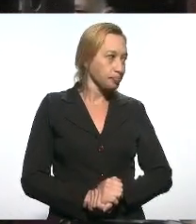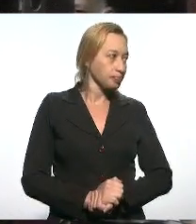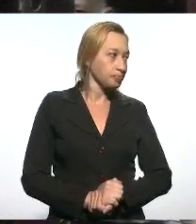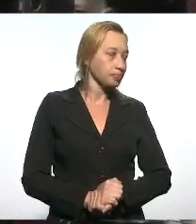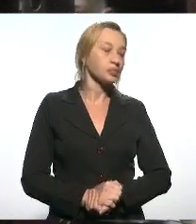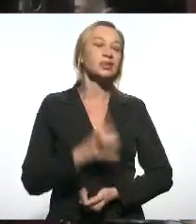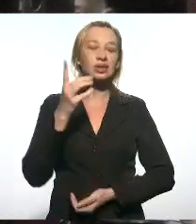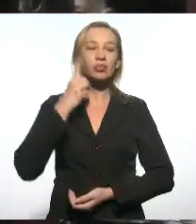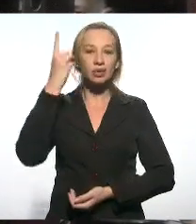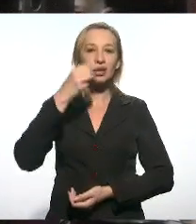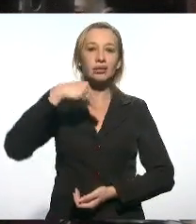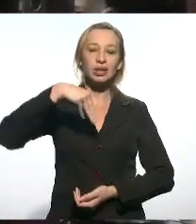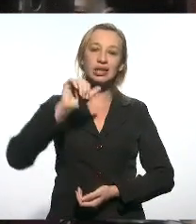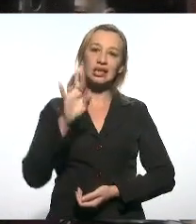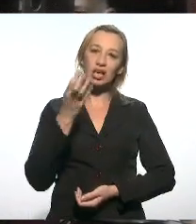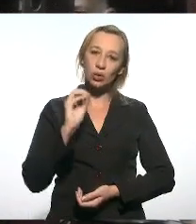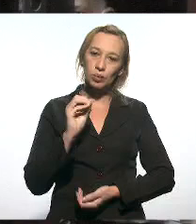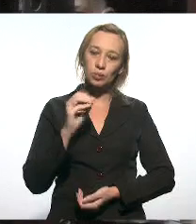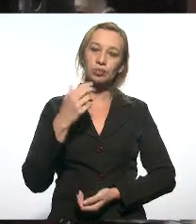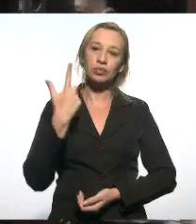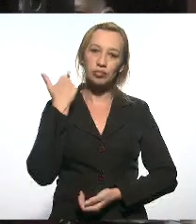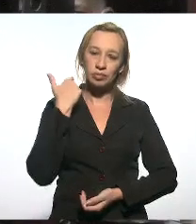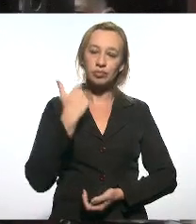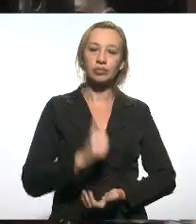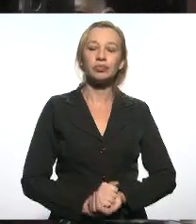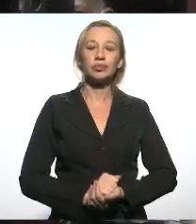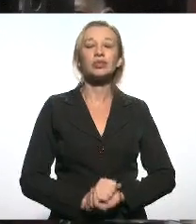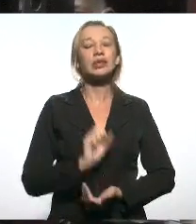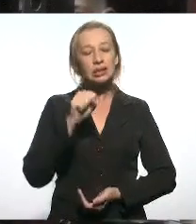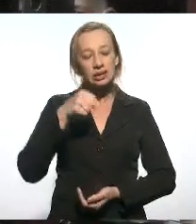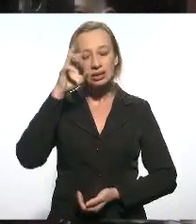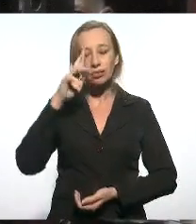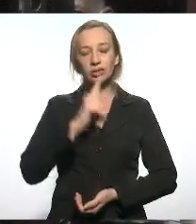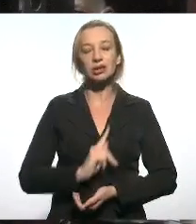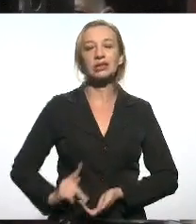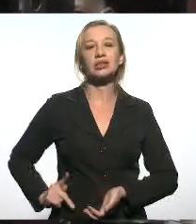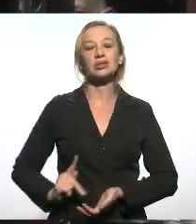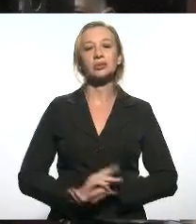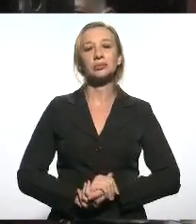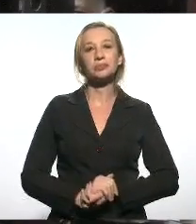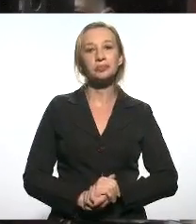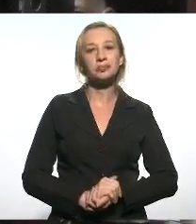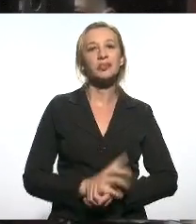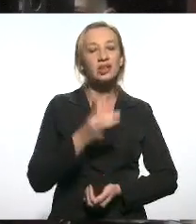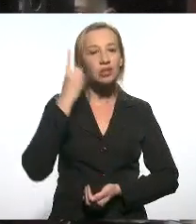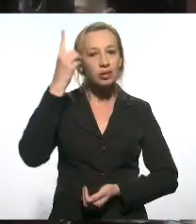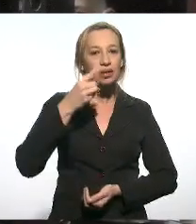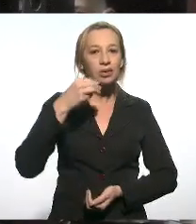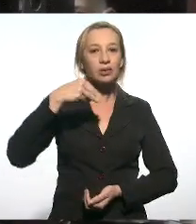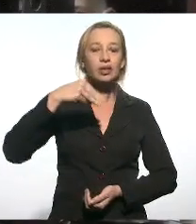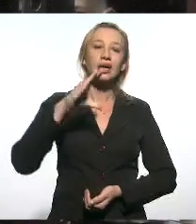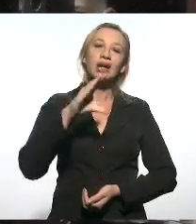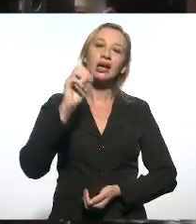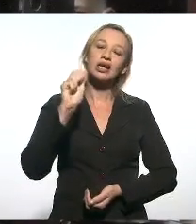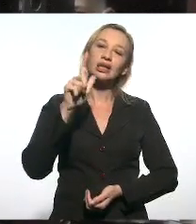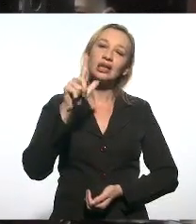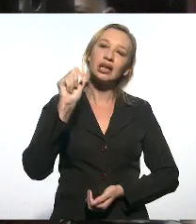deputado Marcelo Cabeleireiro, pode sim seu presidente, deputado Márcio Canela,